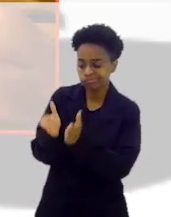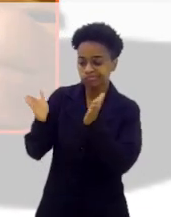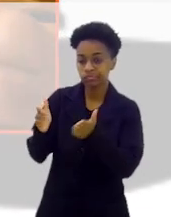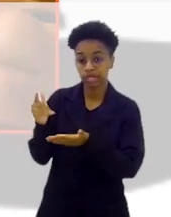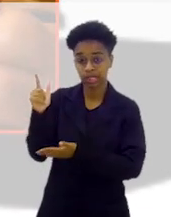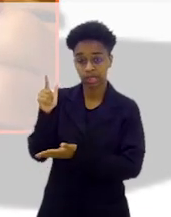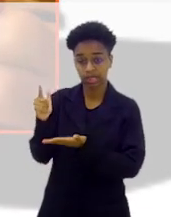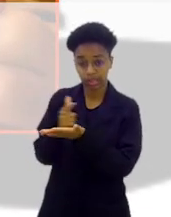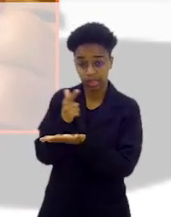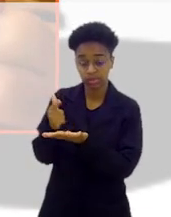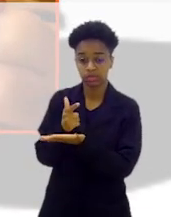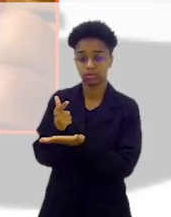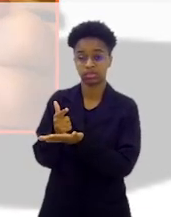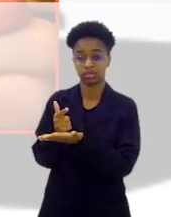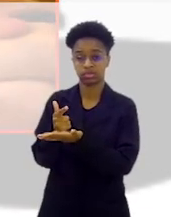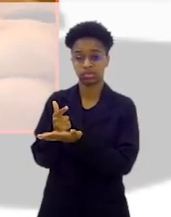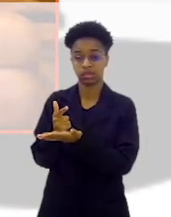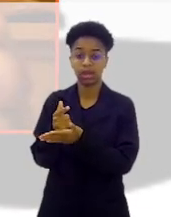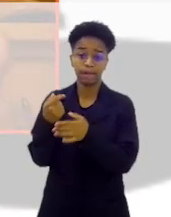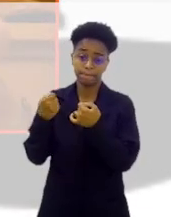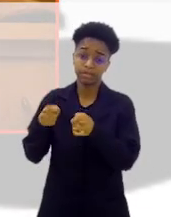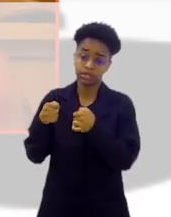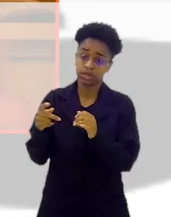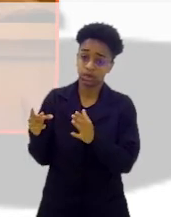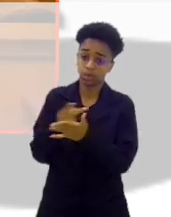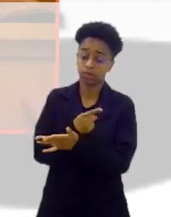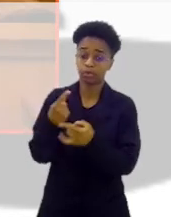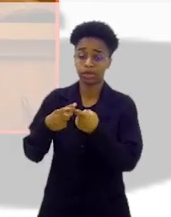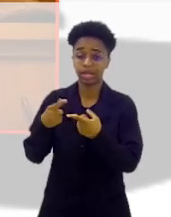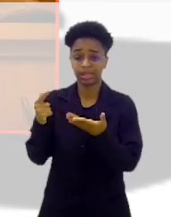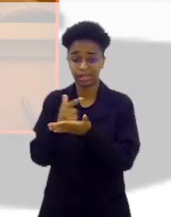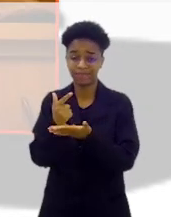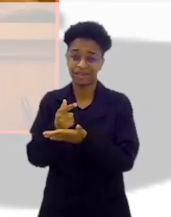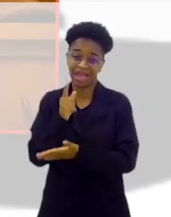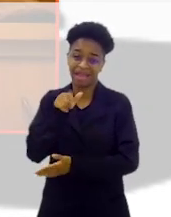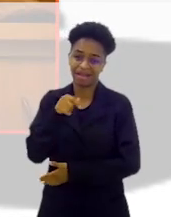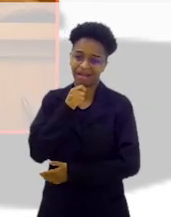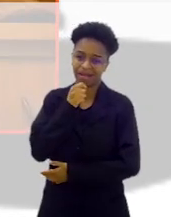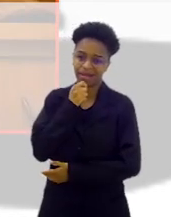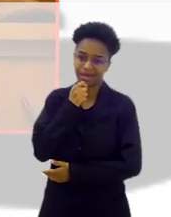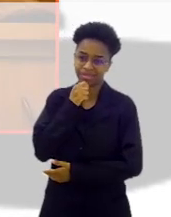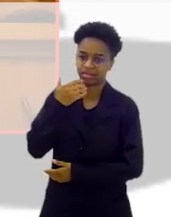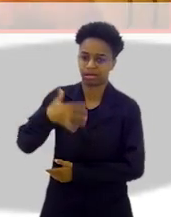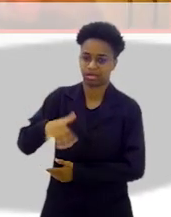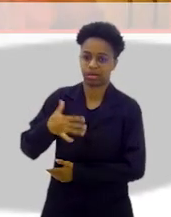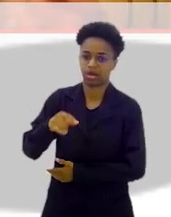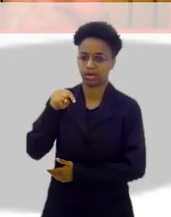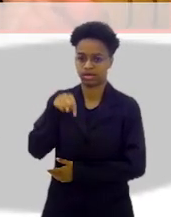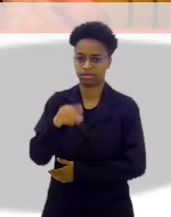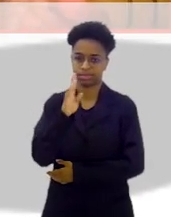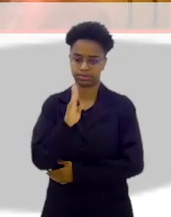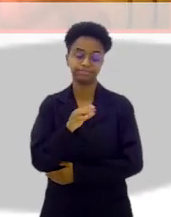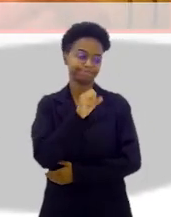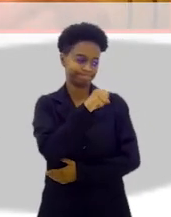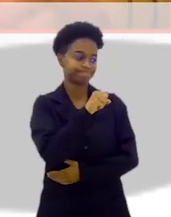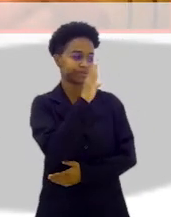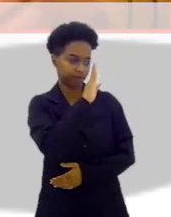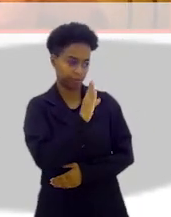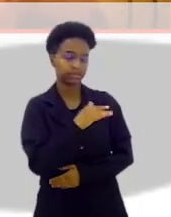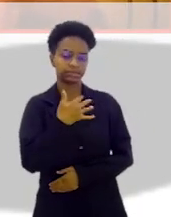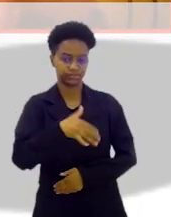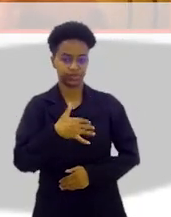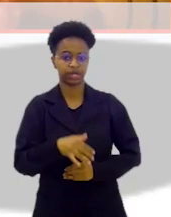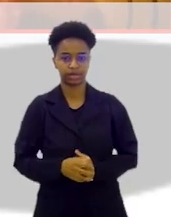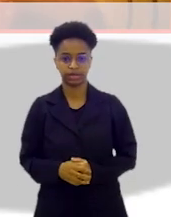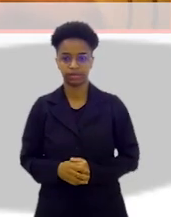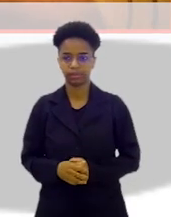estímulo ao livro deveria acontecer, livro ainda é um objeto caro, né? Sim, no Brasil, né? No